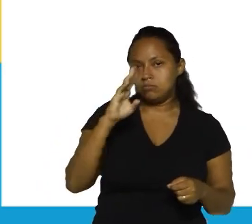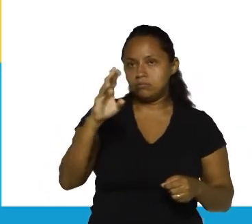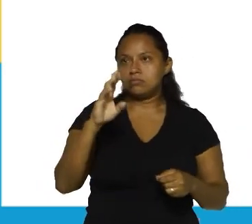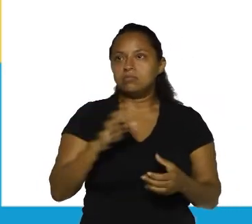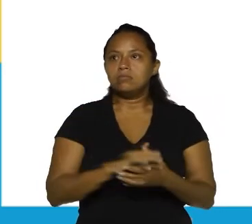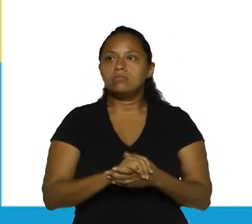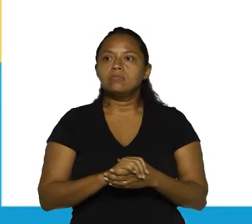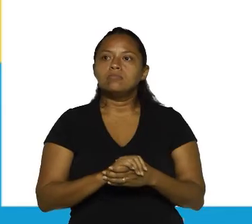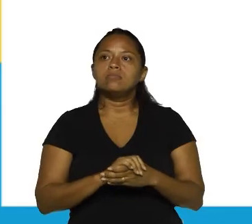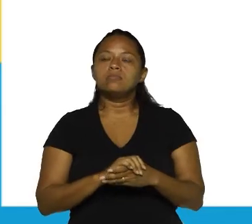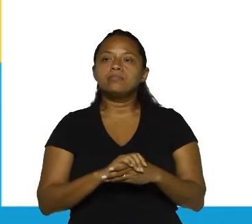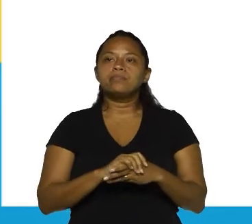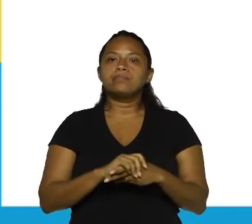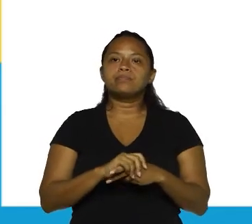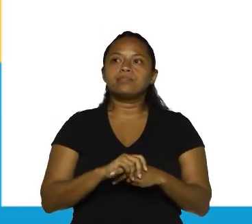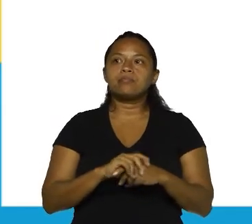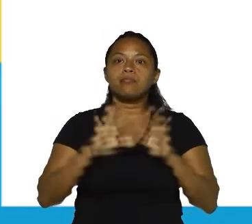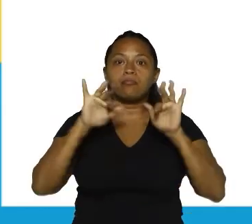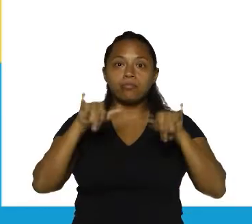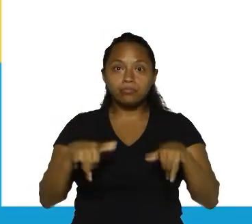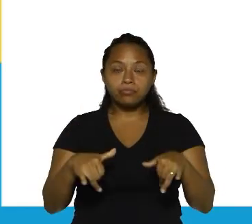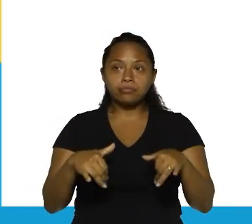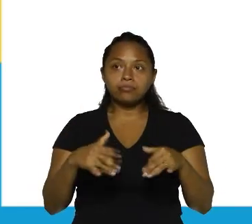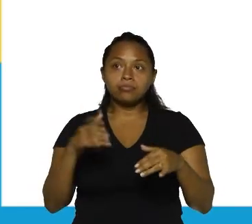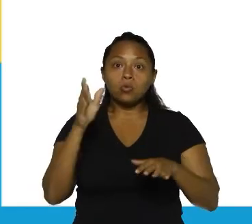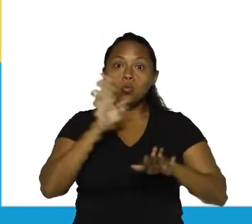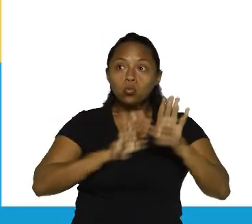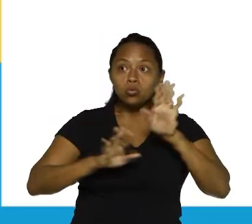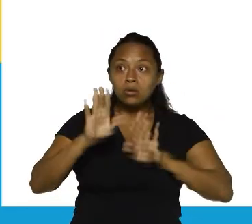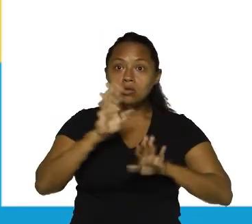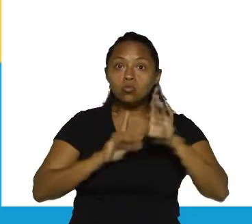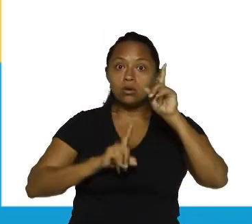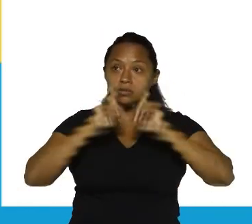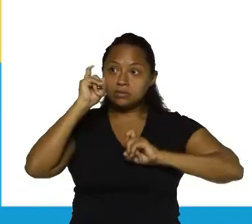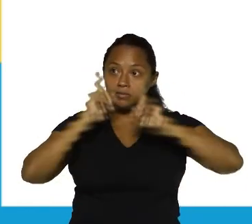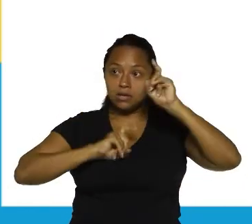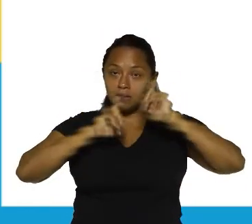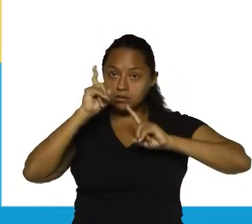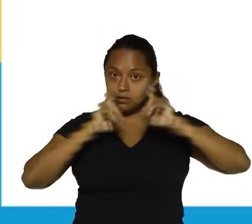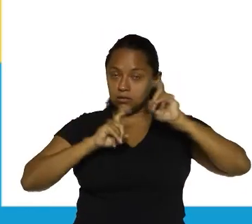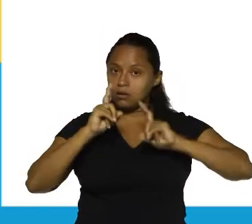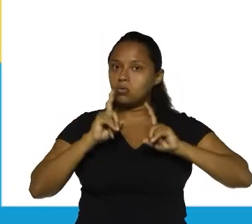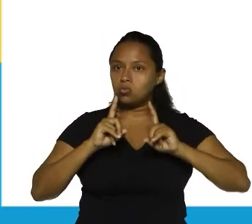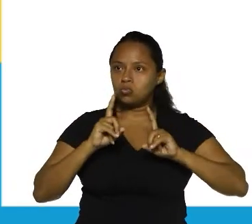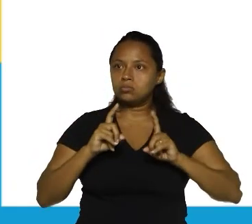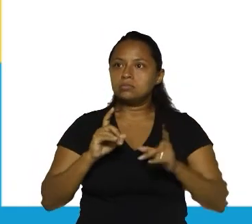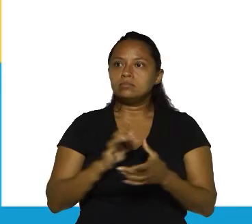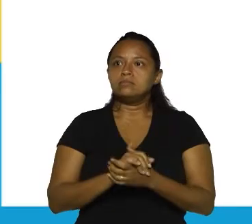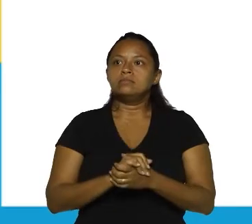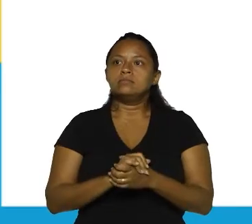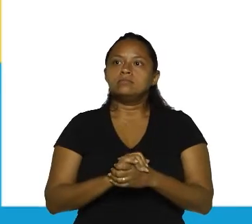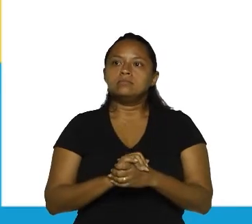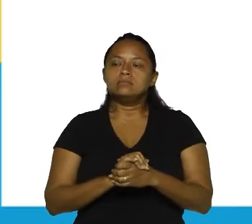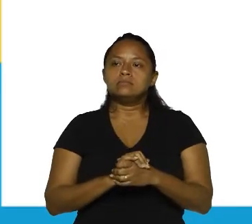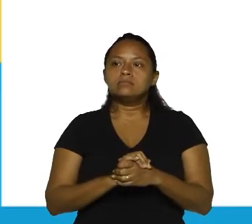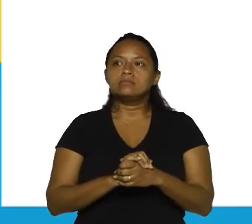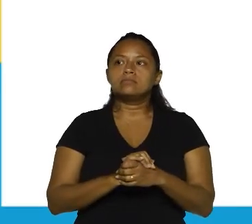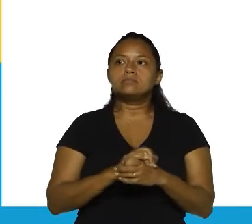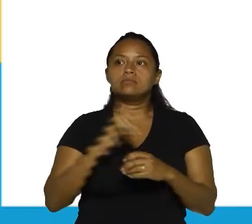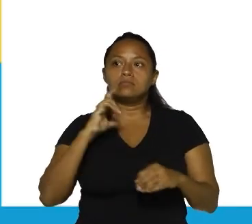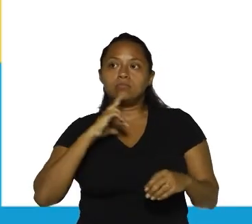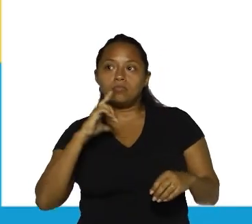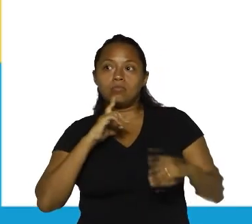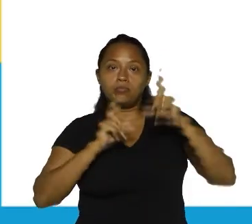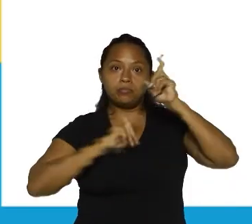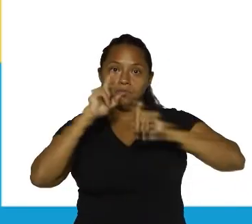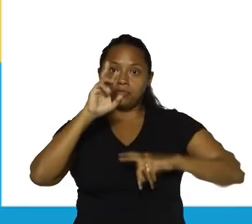ok? Então, finalizando isso, tomem cuidado apenas com algumas expressões. Há as expressões de